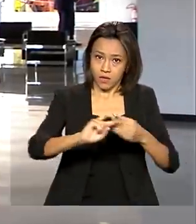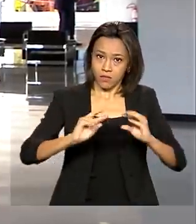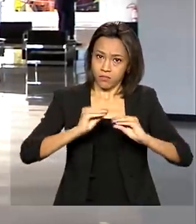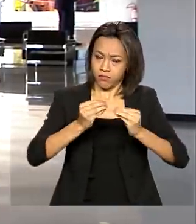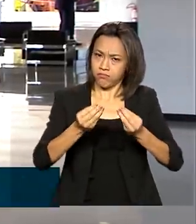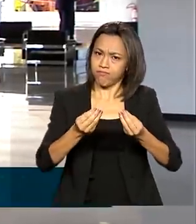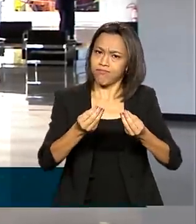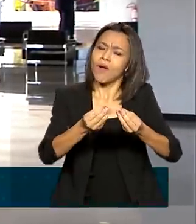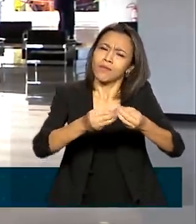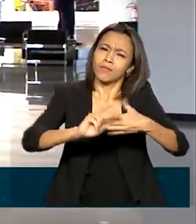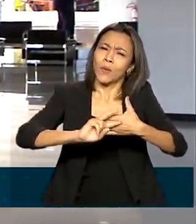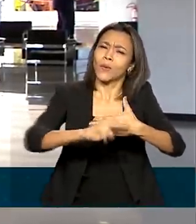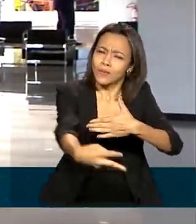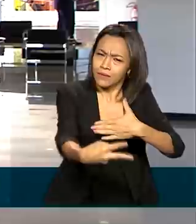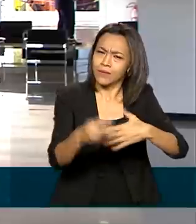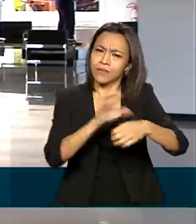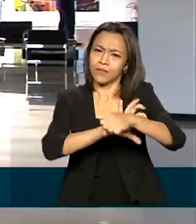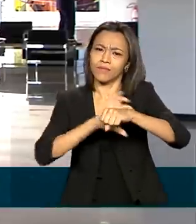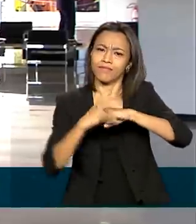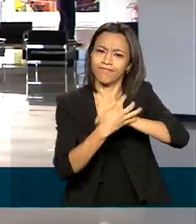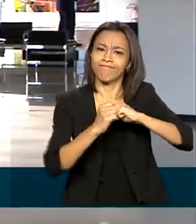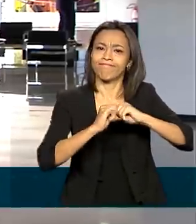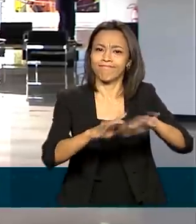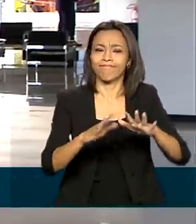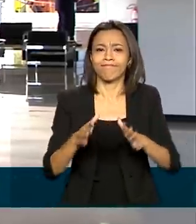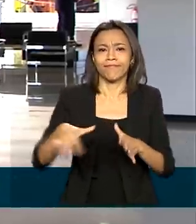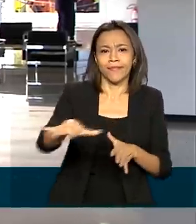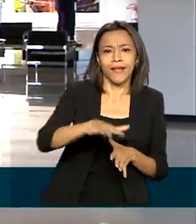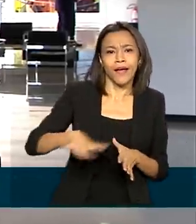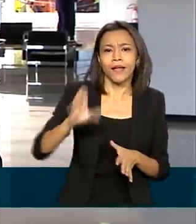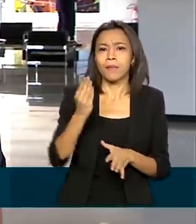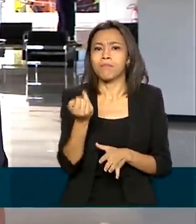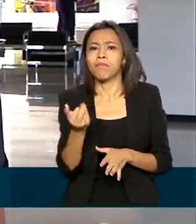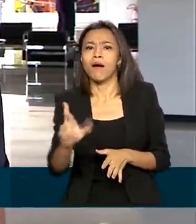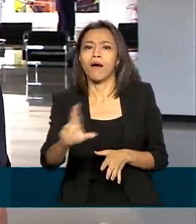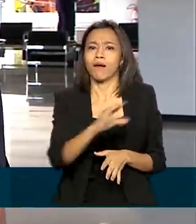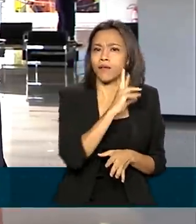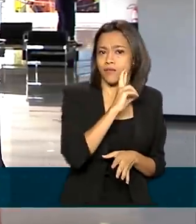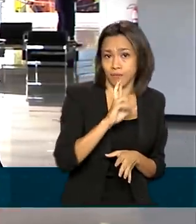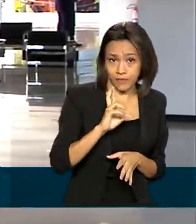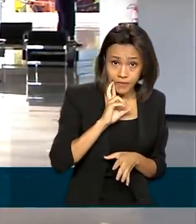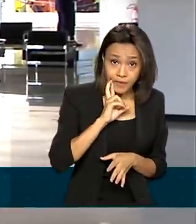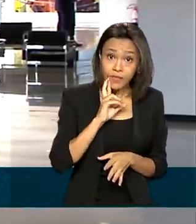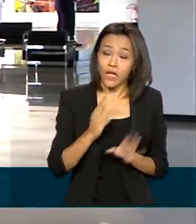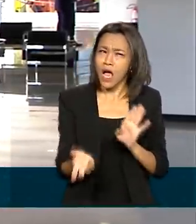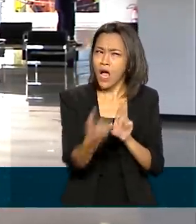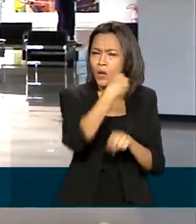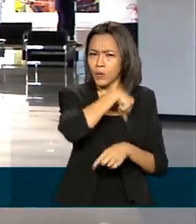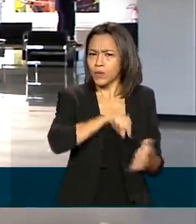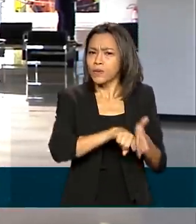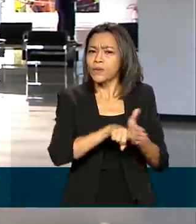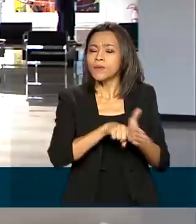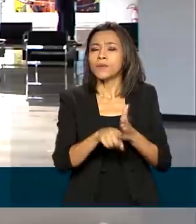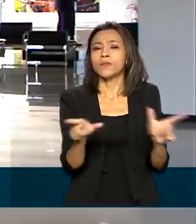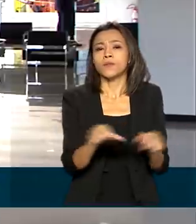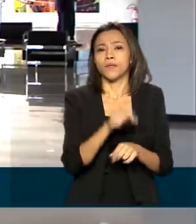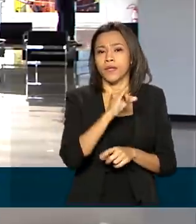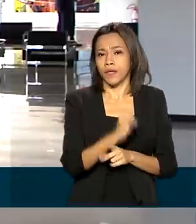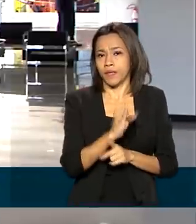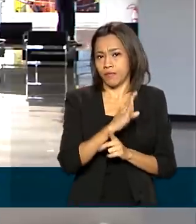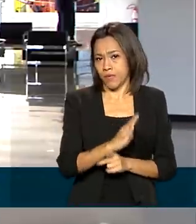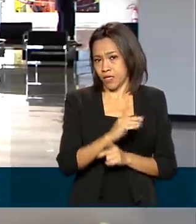setor de bares e restaurantes. De acordo com a última pesquisa de serviços do IBGE divulgada no mês passado,